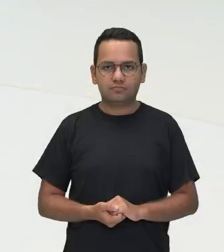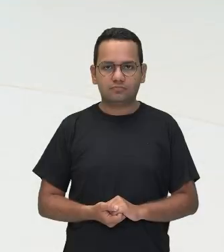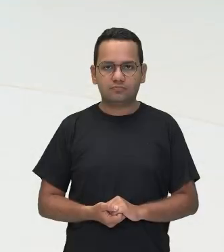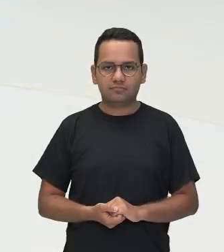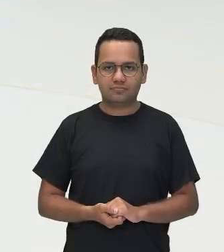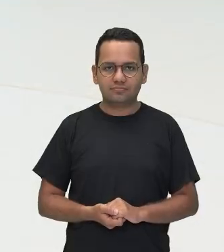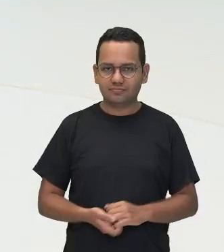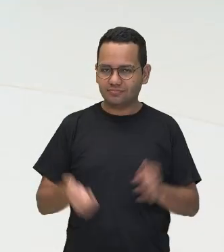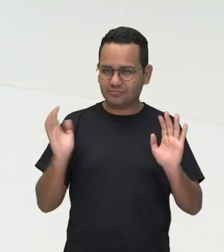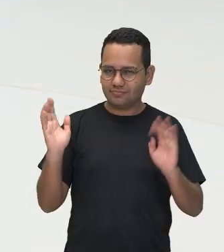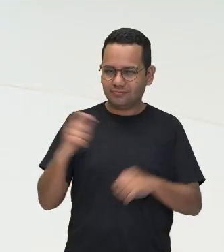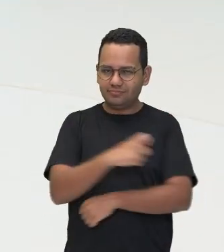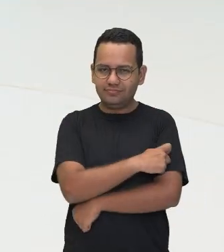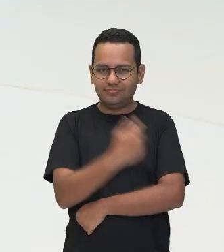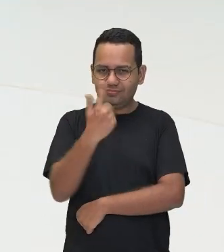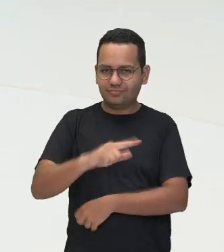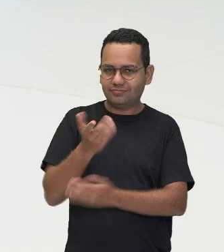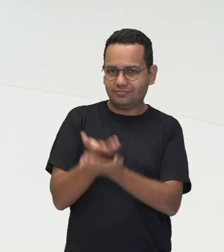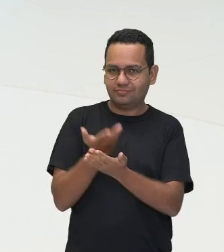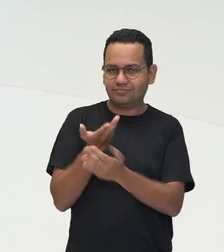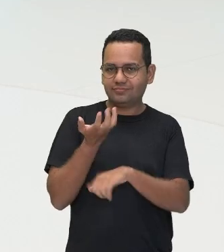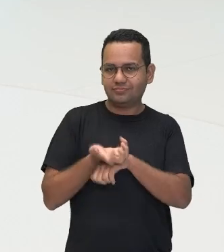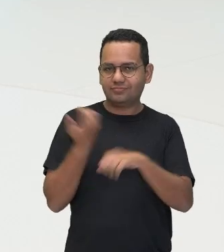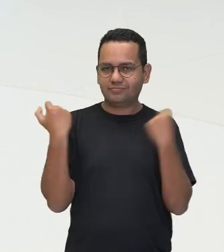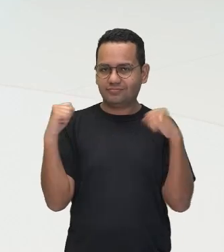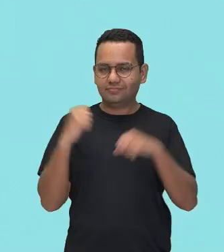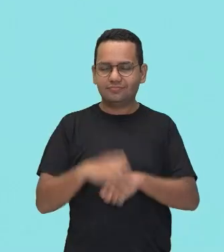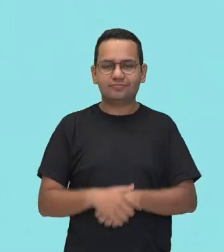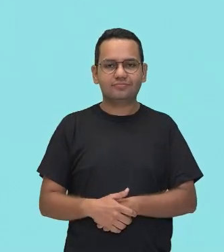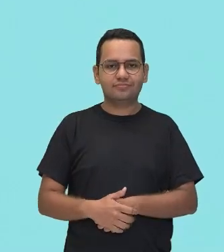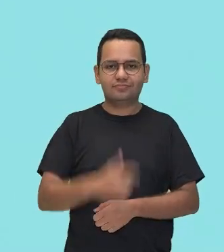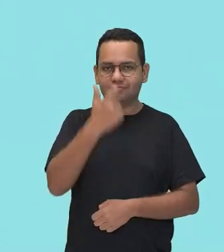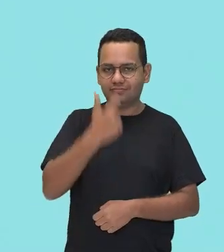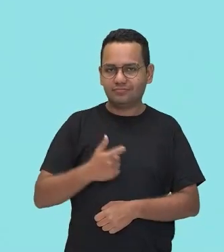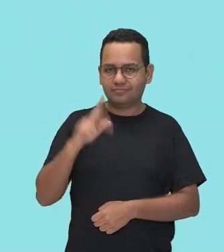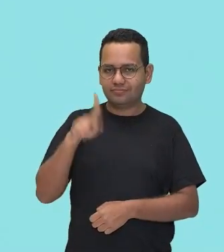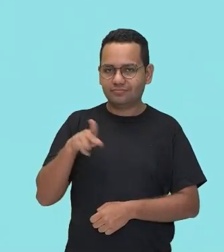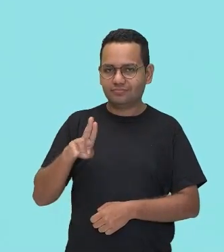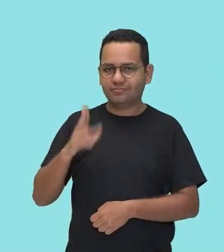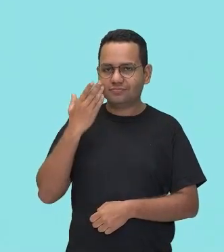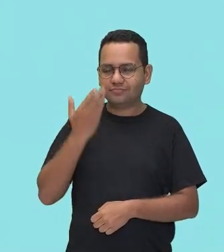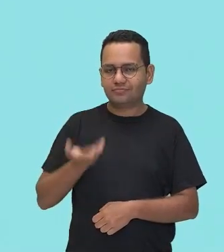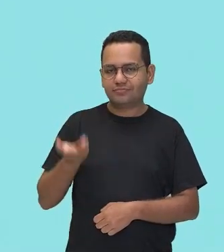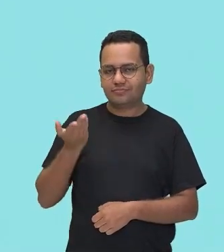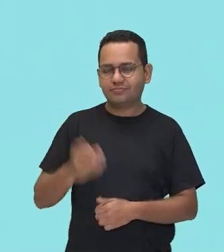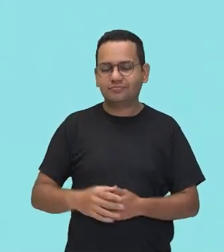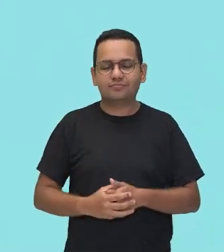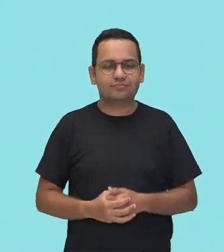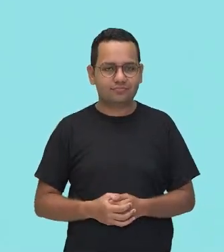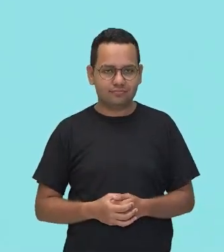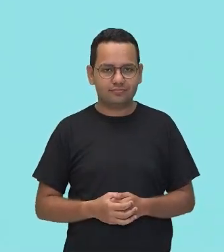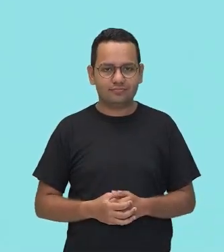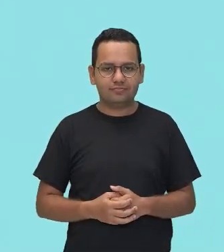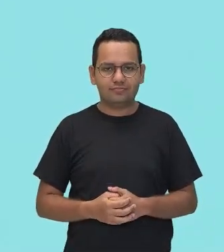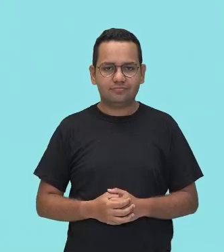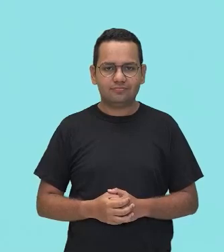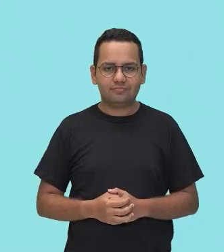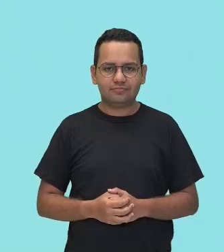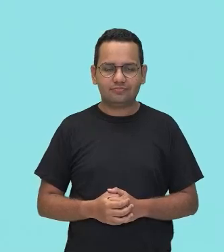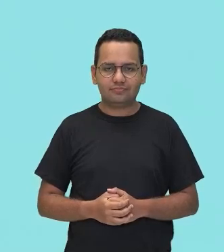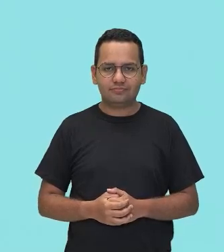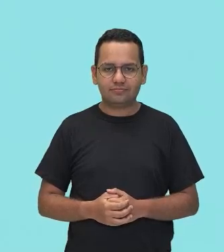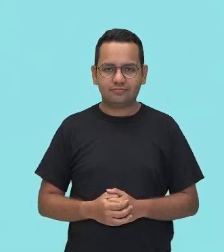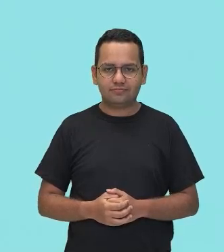Olá, vamos para mais uma aula de Educação Física. Então, só para relembrar, está aí o meu nome, professor Marcos Mello, Educação